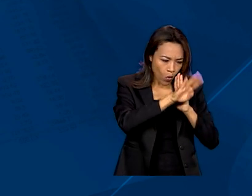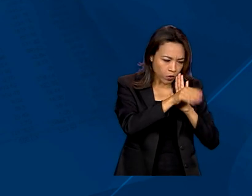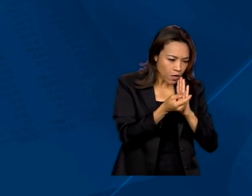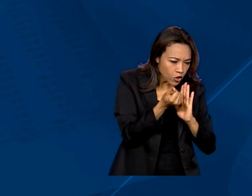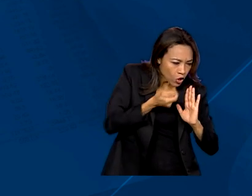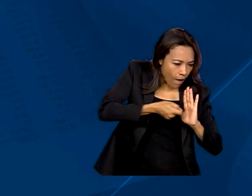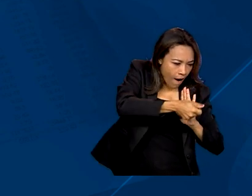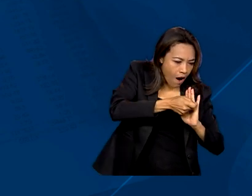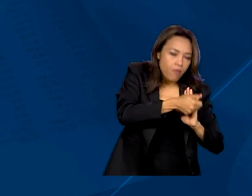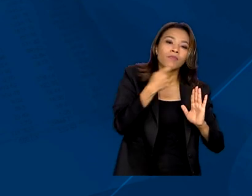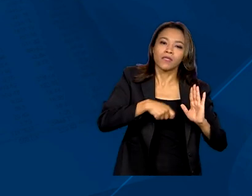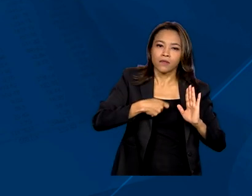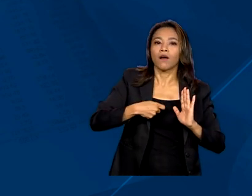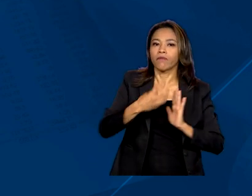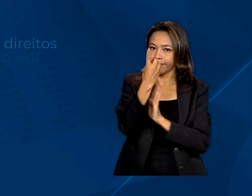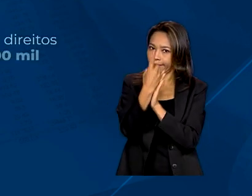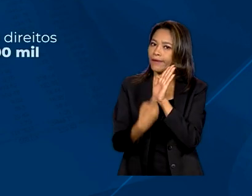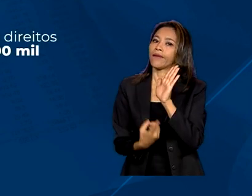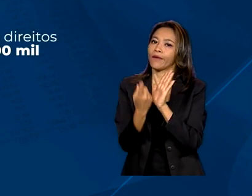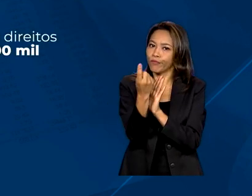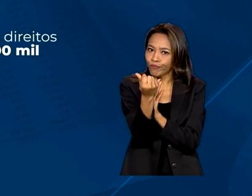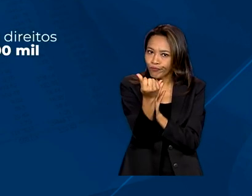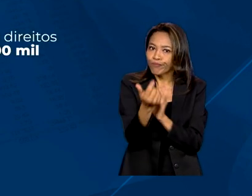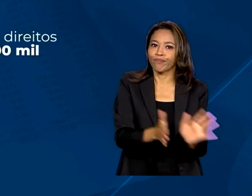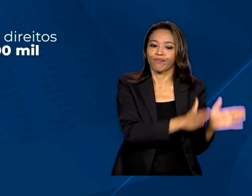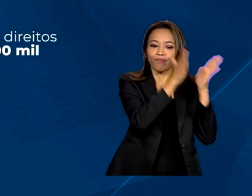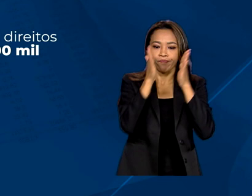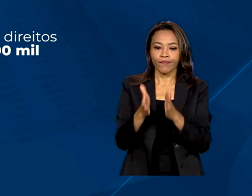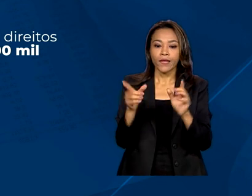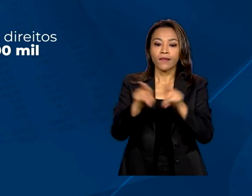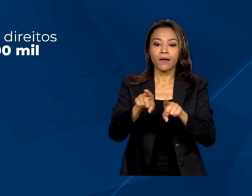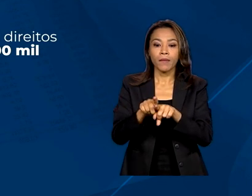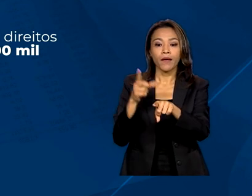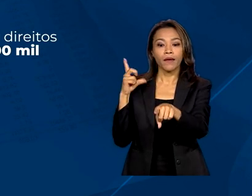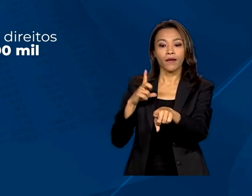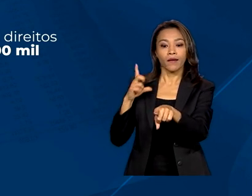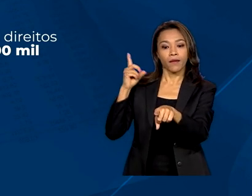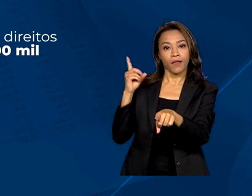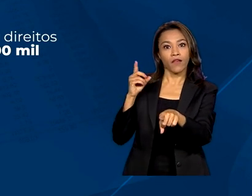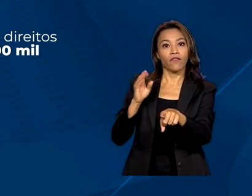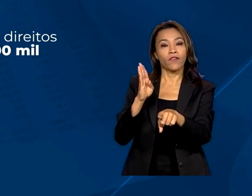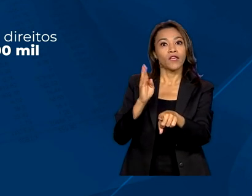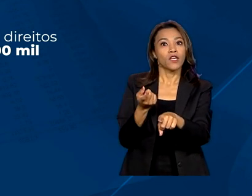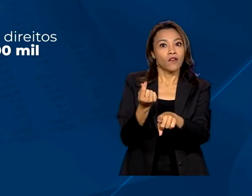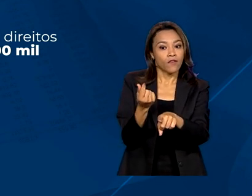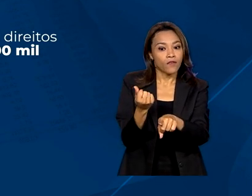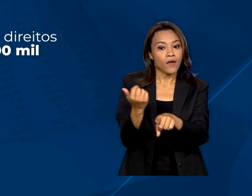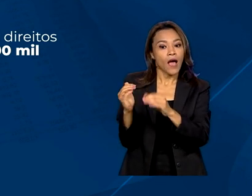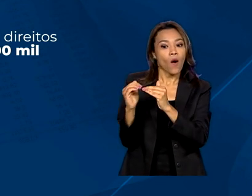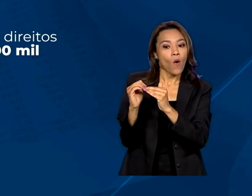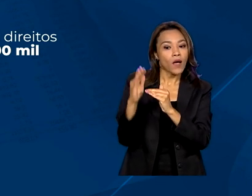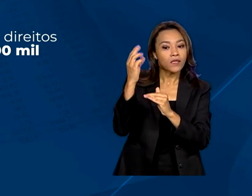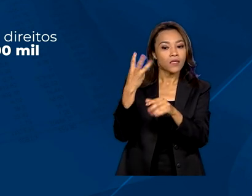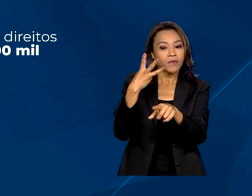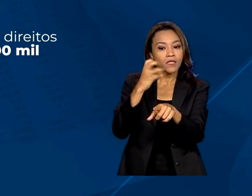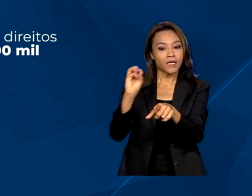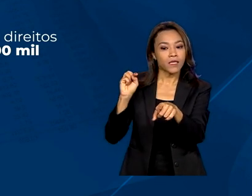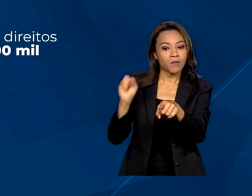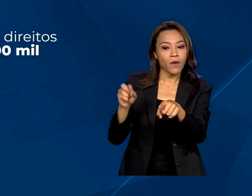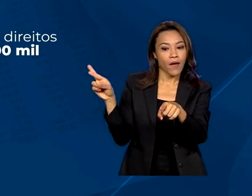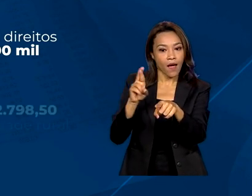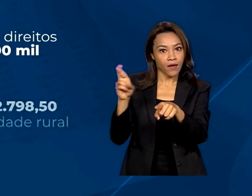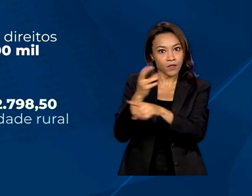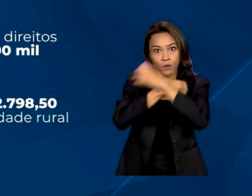era obrigado a declarar. Também deve declarar quem teve bens ou direitos acima de R$ 300.000,00 no ano passado